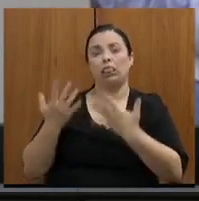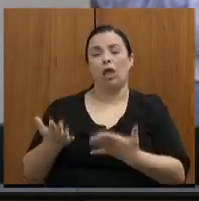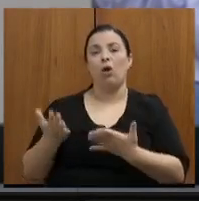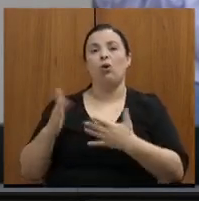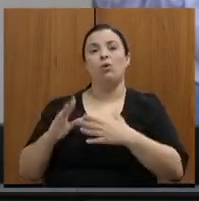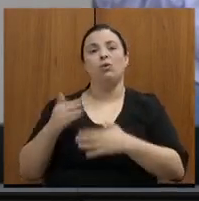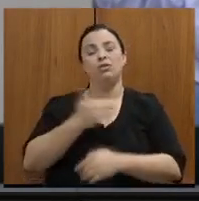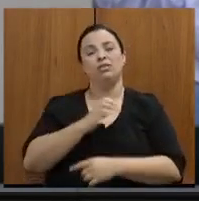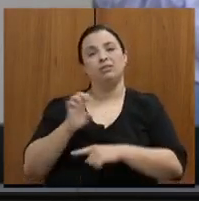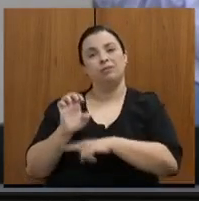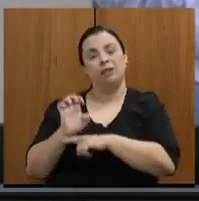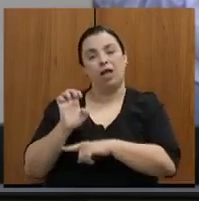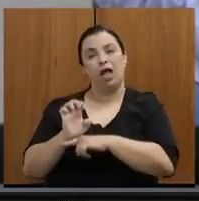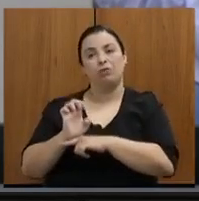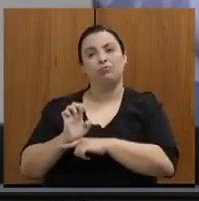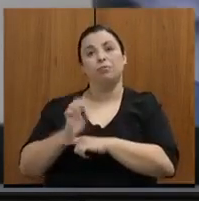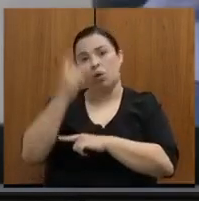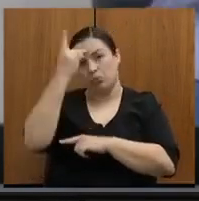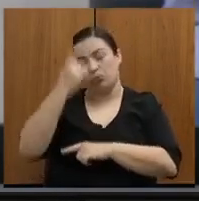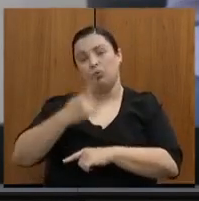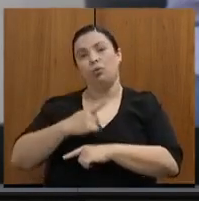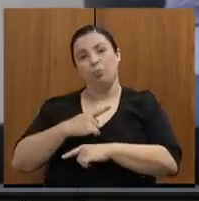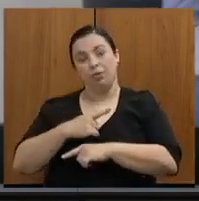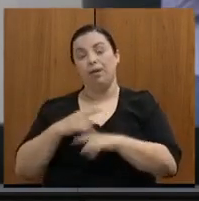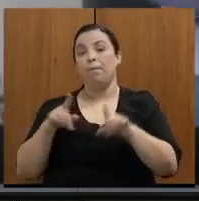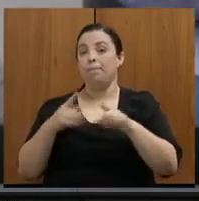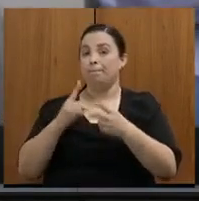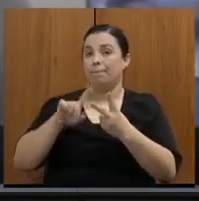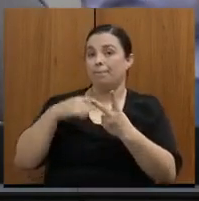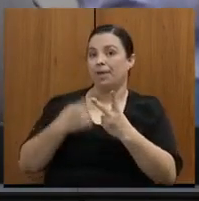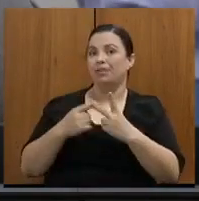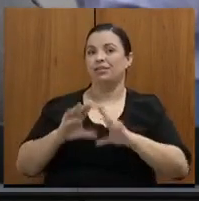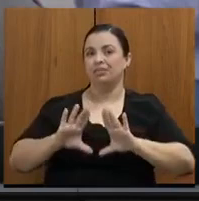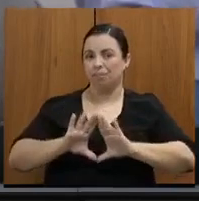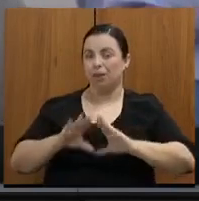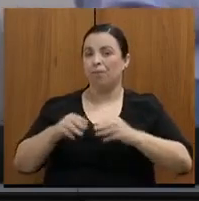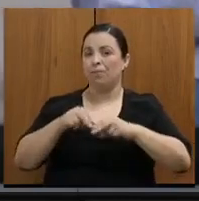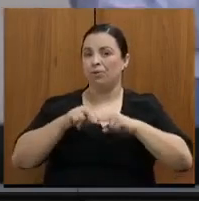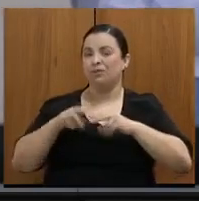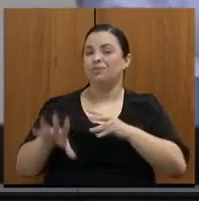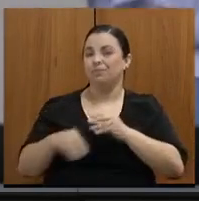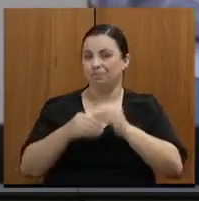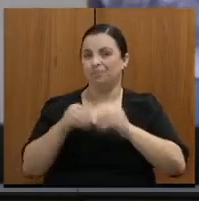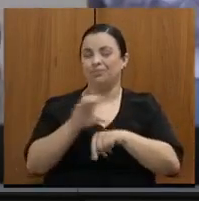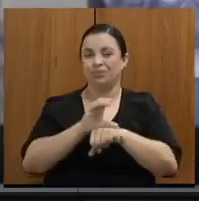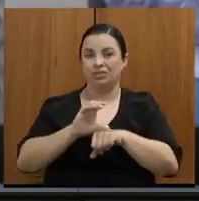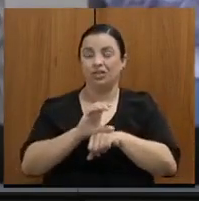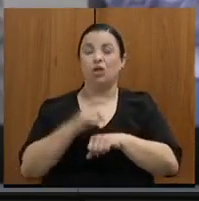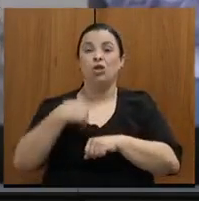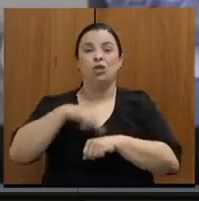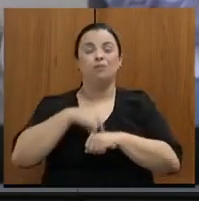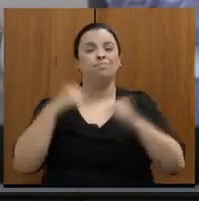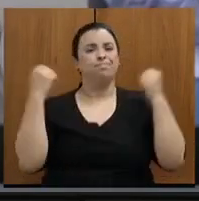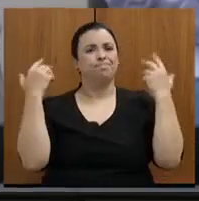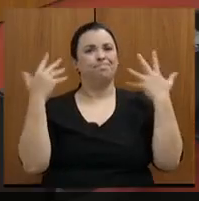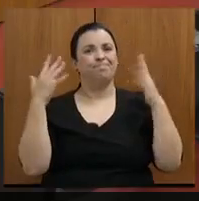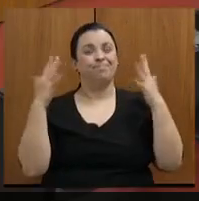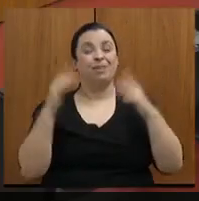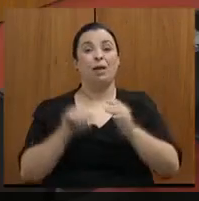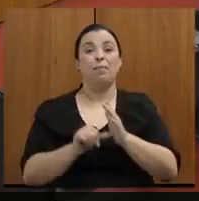Legislativa, pela emenda constitucional, e nós podemos comemorar, então, a primeira short line.